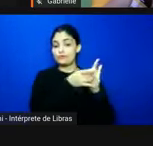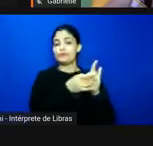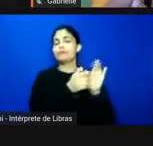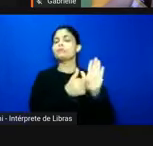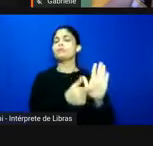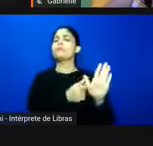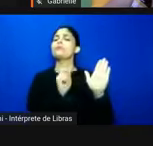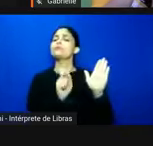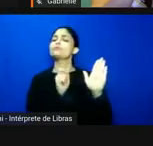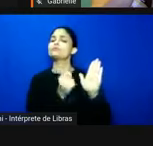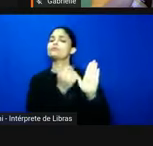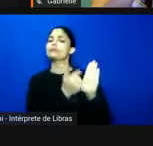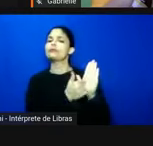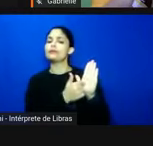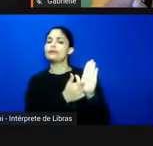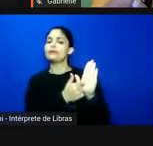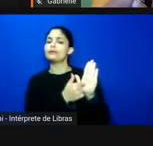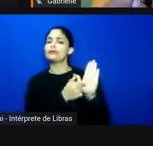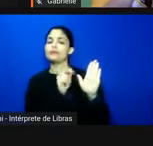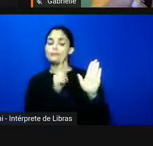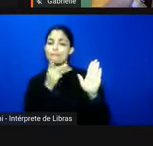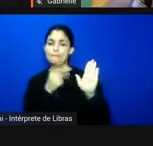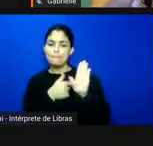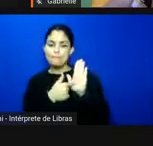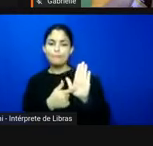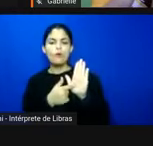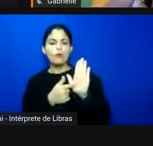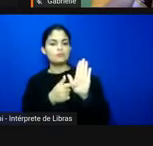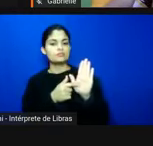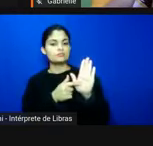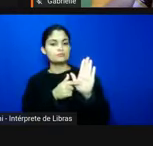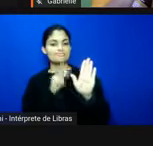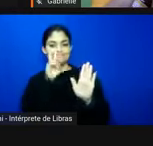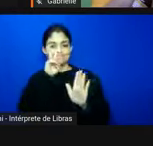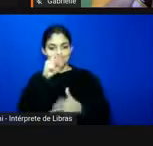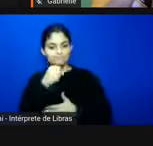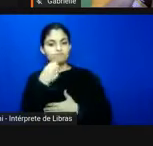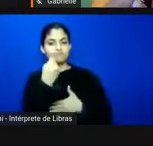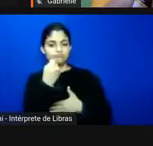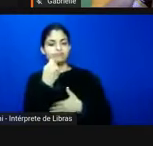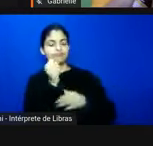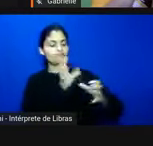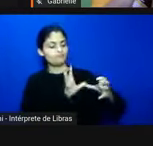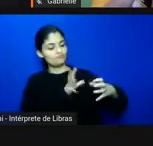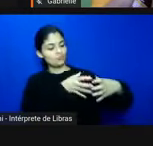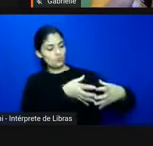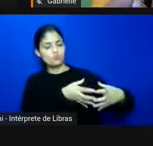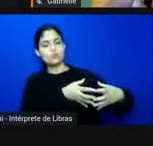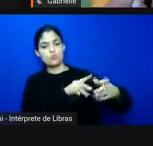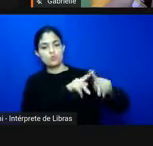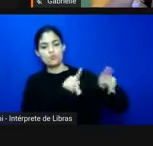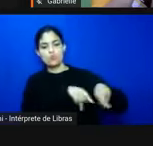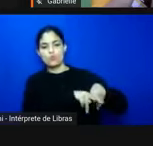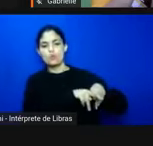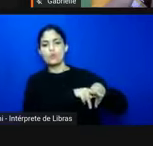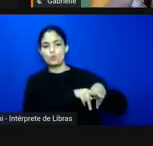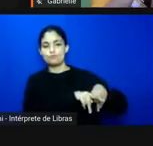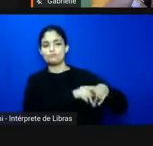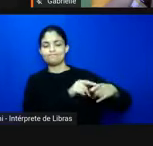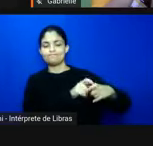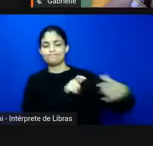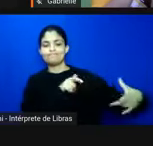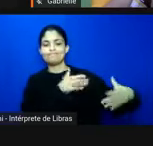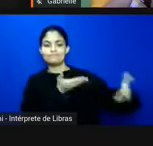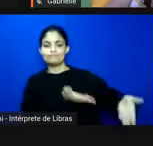uma articulação de fortalecimento de um segmento populacional que em grande medida